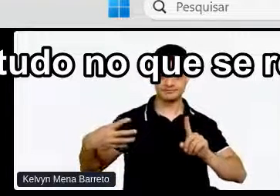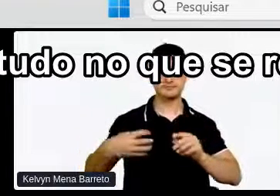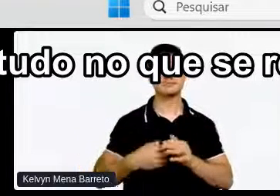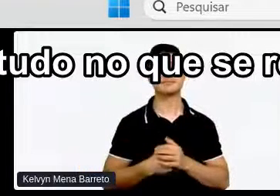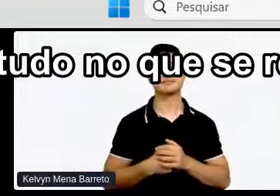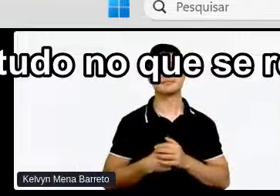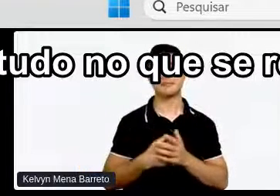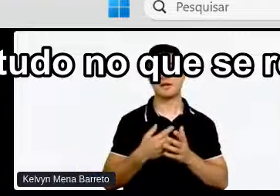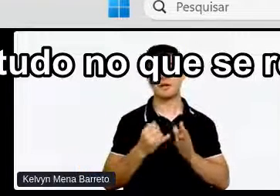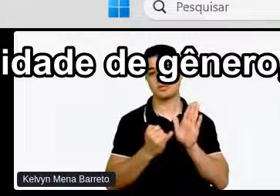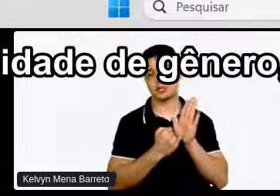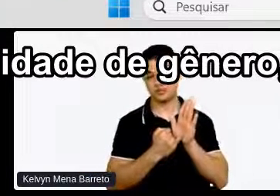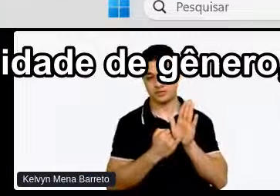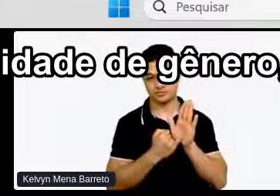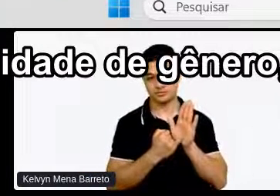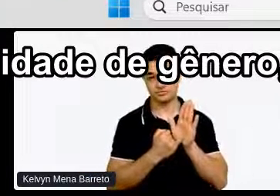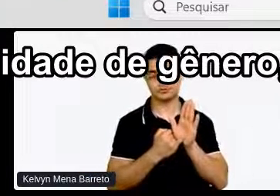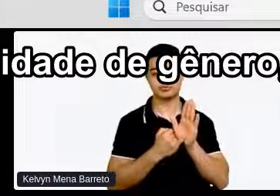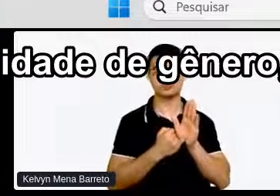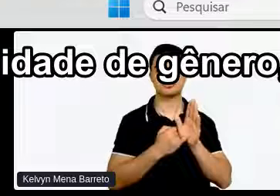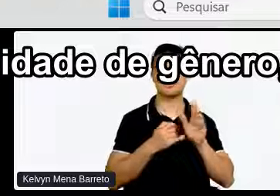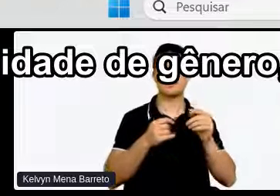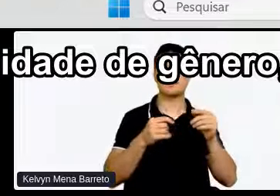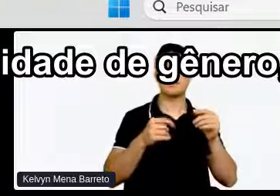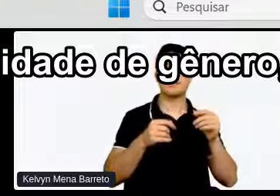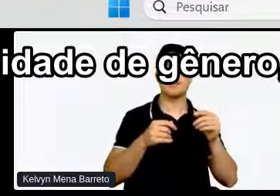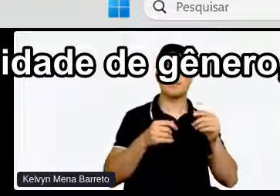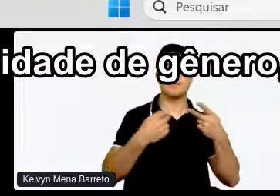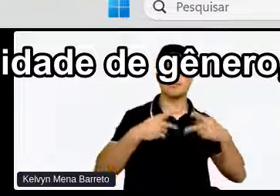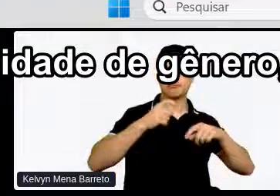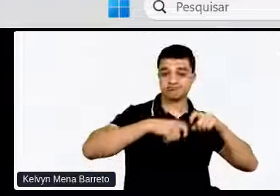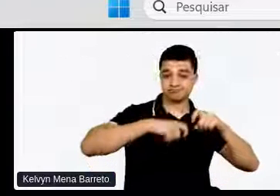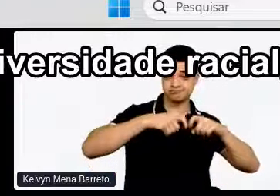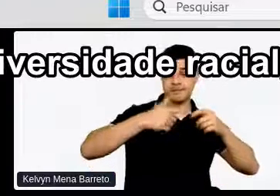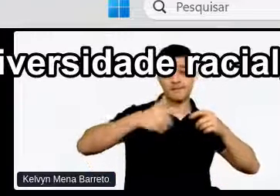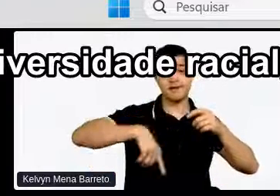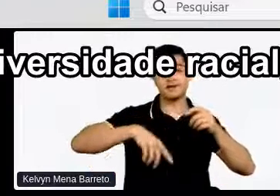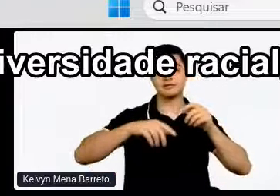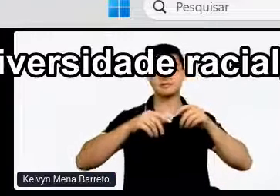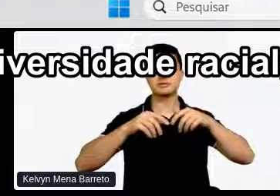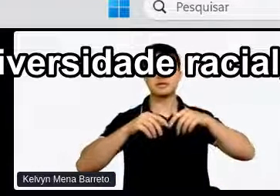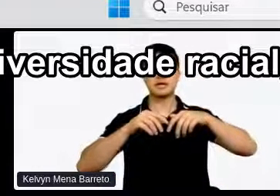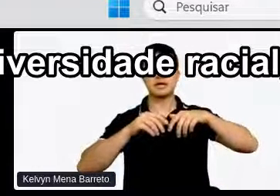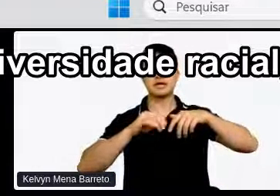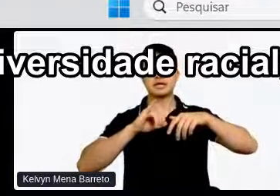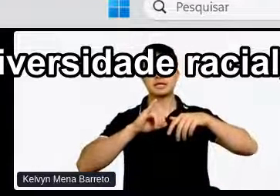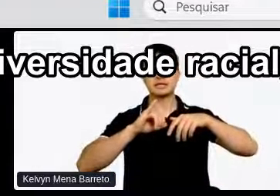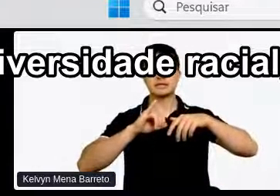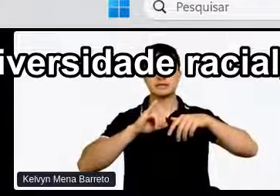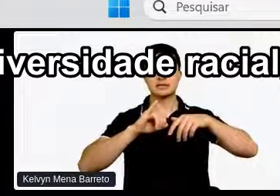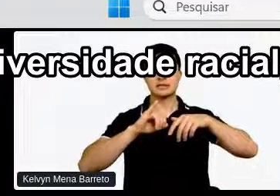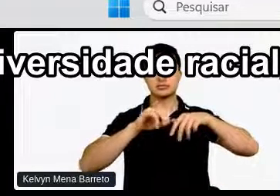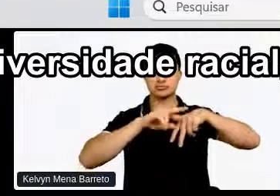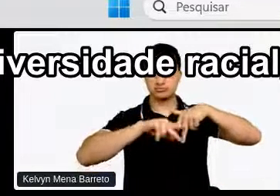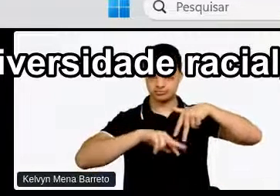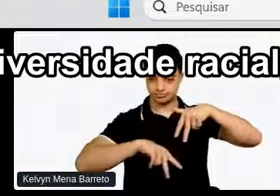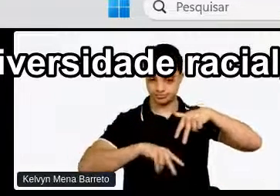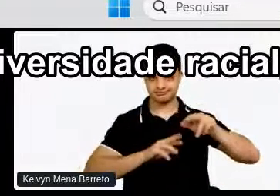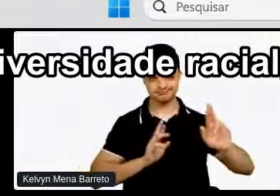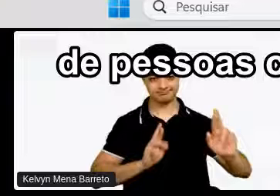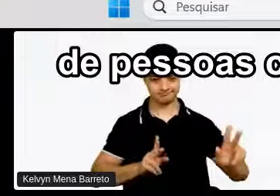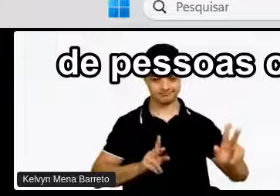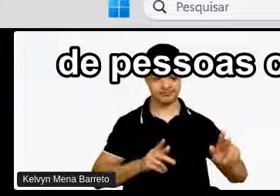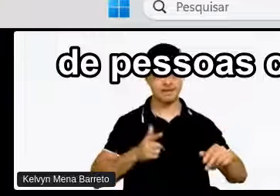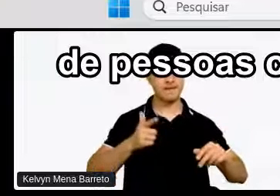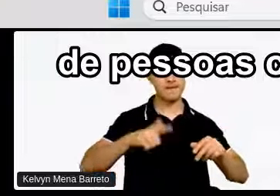identidade sexual E a identidade de gênero Que são coisas diferentes A diversidade racial De povos originários